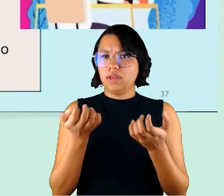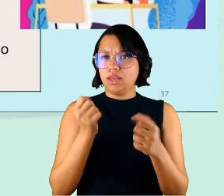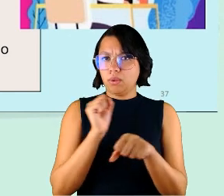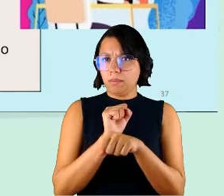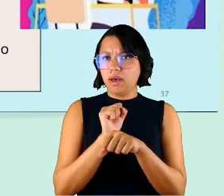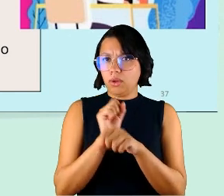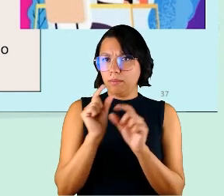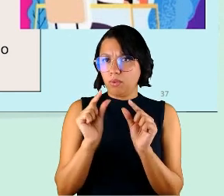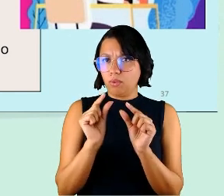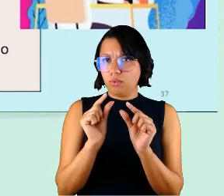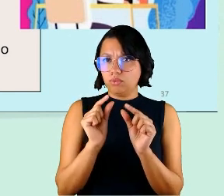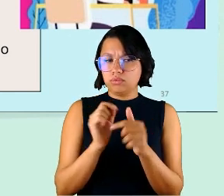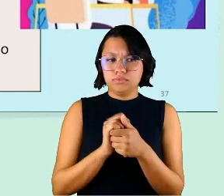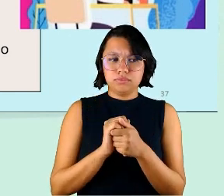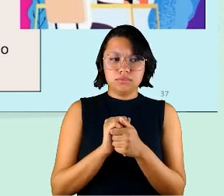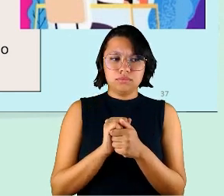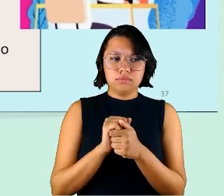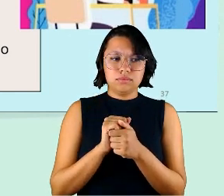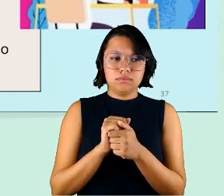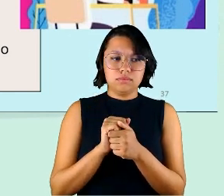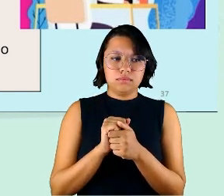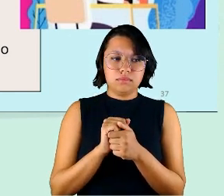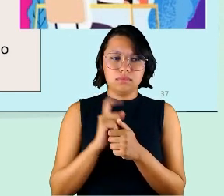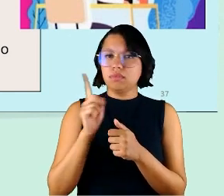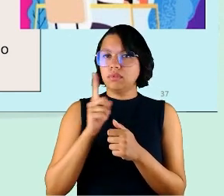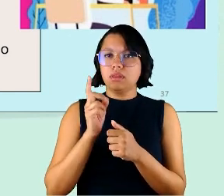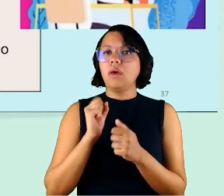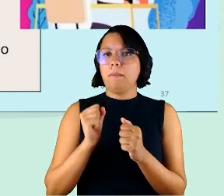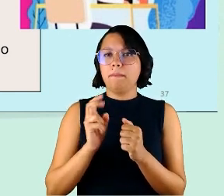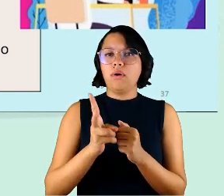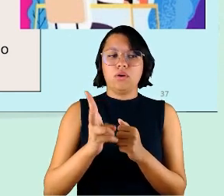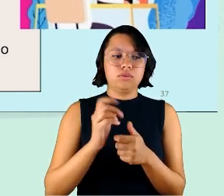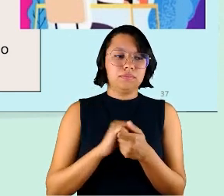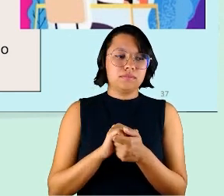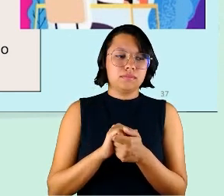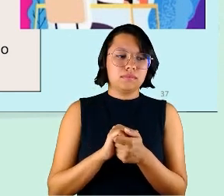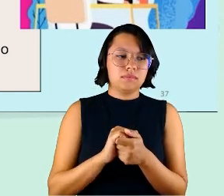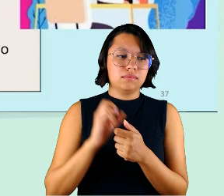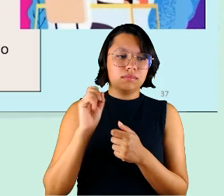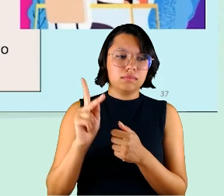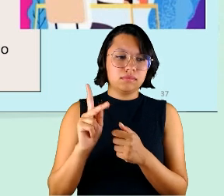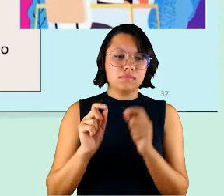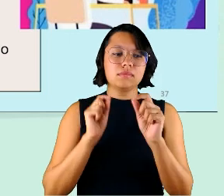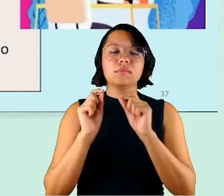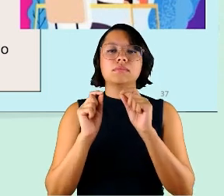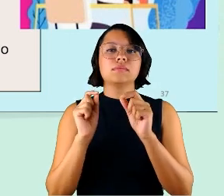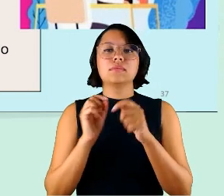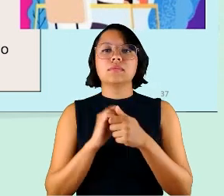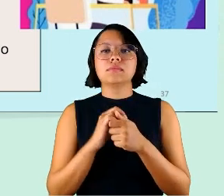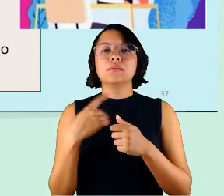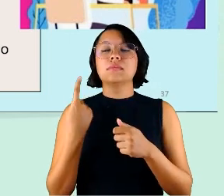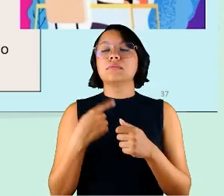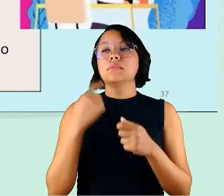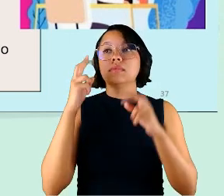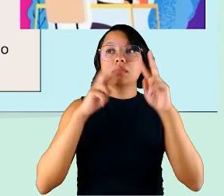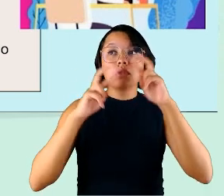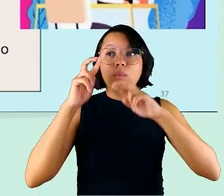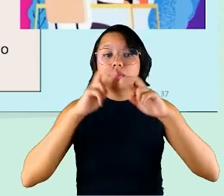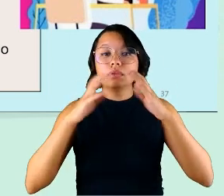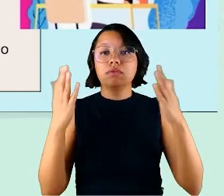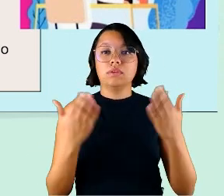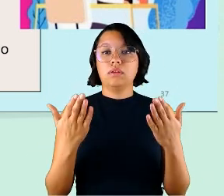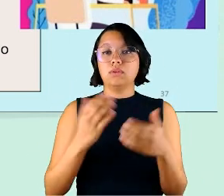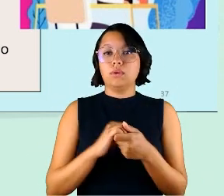interrompa um pouco não pode continuar tá então o que que a gente está observando